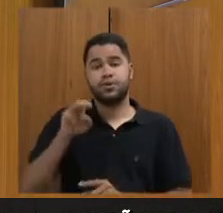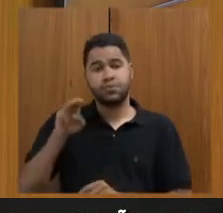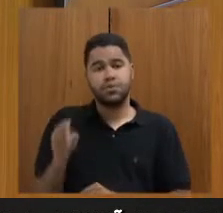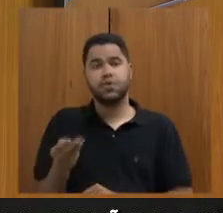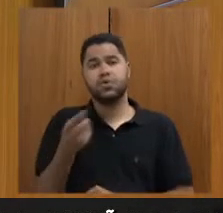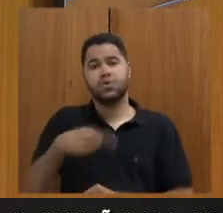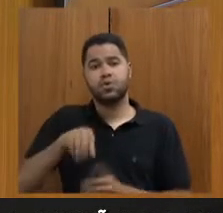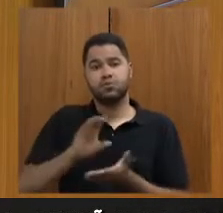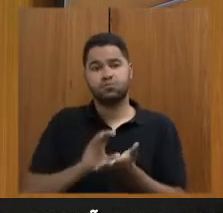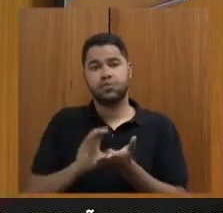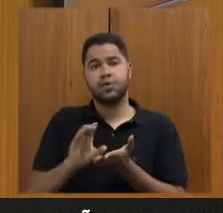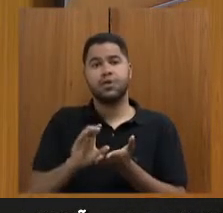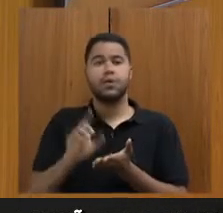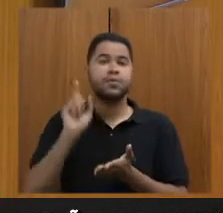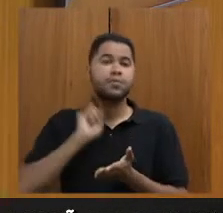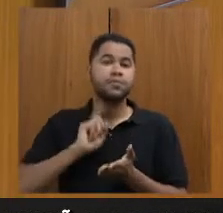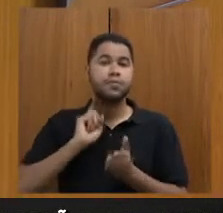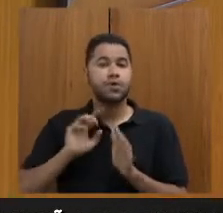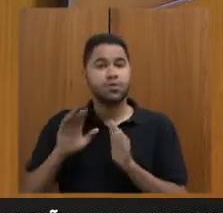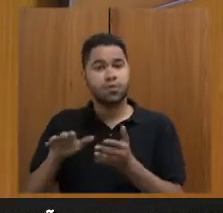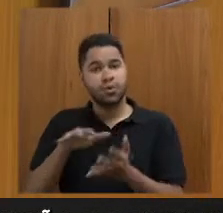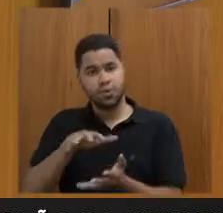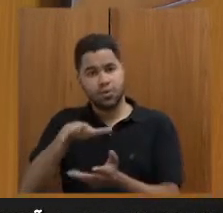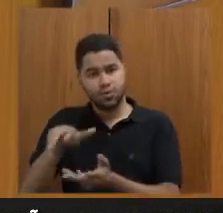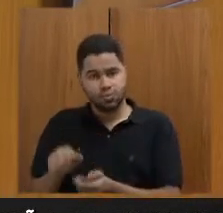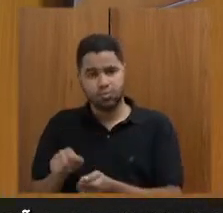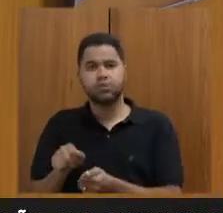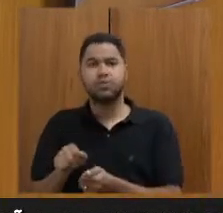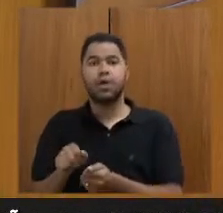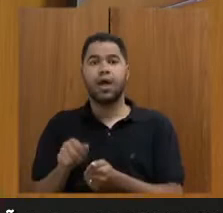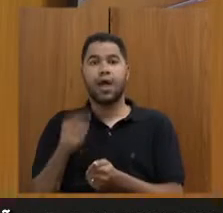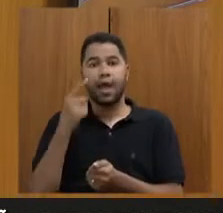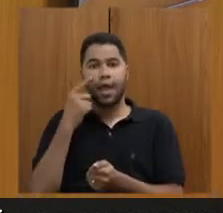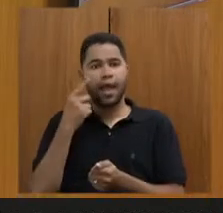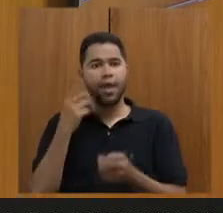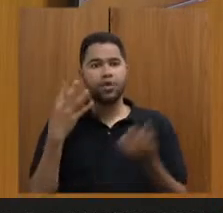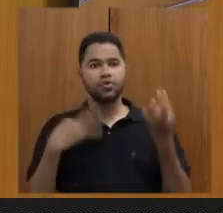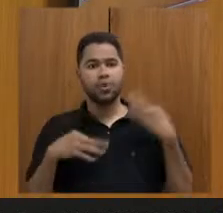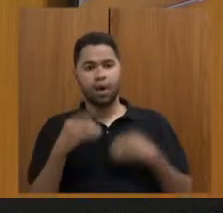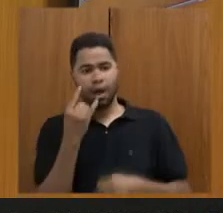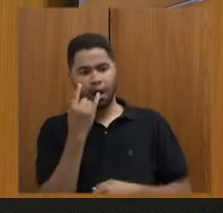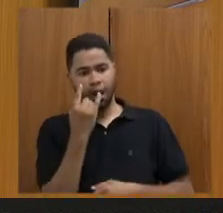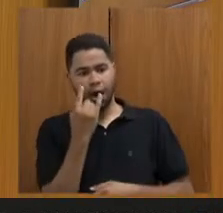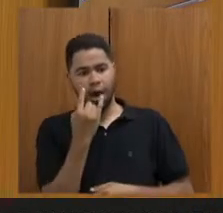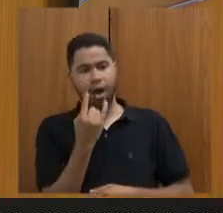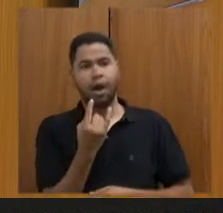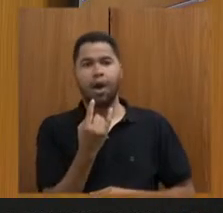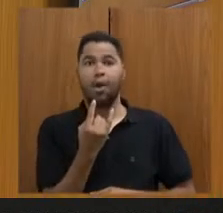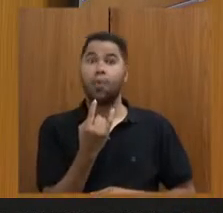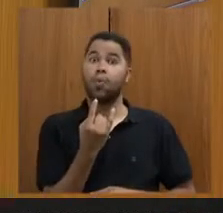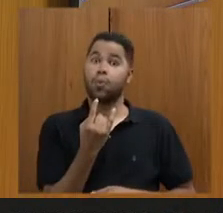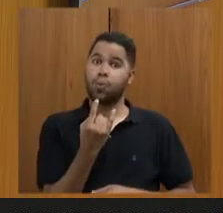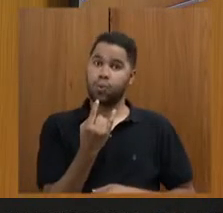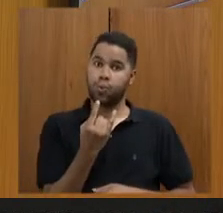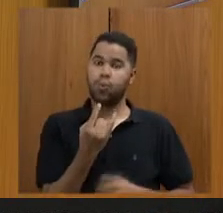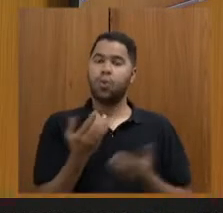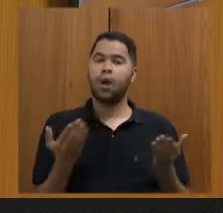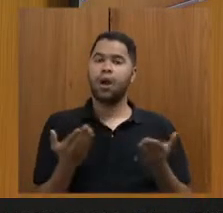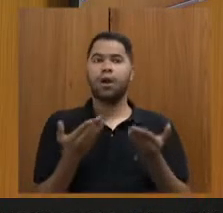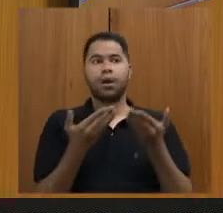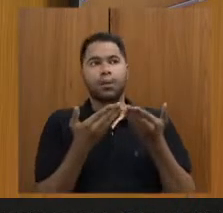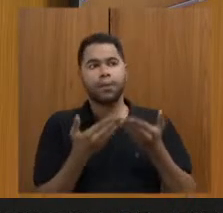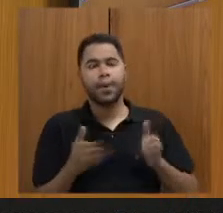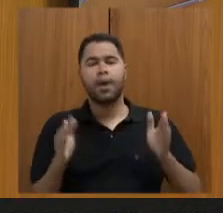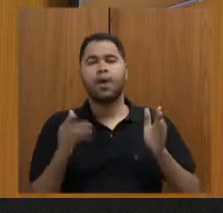nós vamos investir no Minas para o Mundo, é atrair um turista com um ticket maior. Eu acho que agora nós temos que expandir.